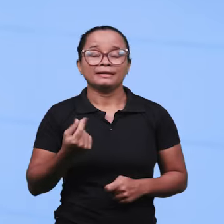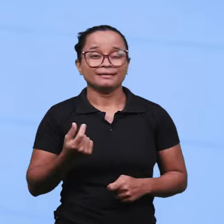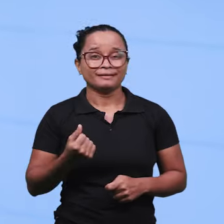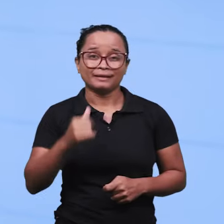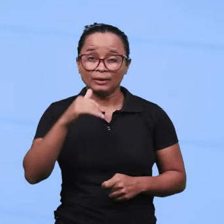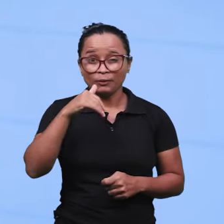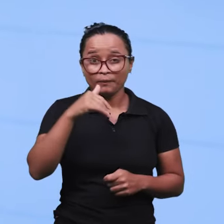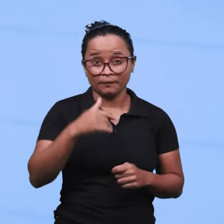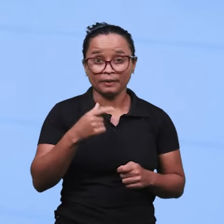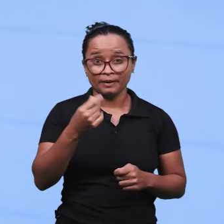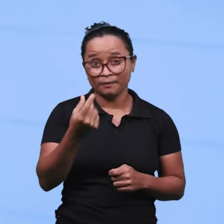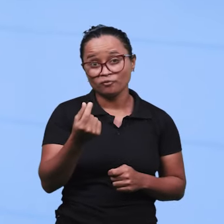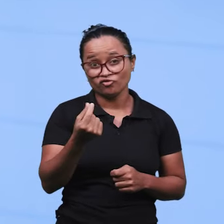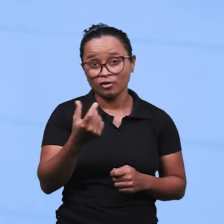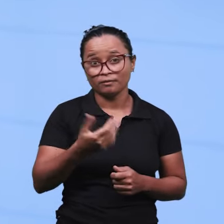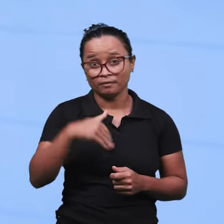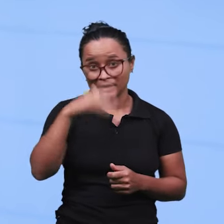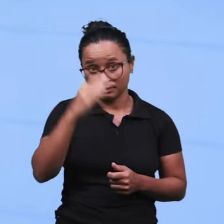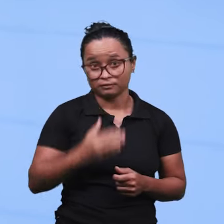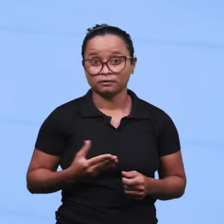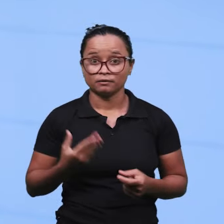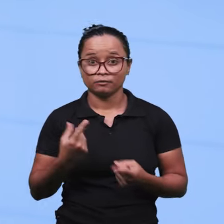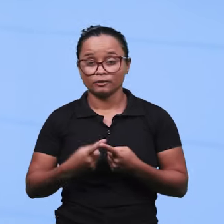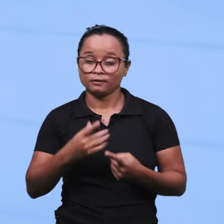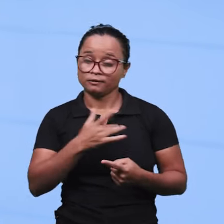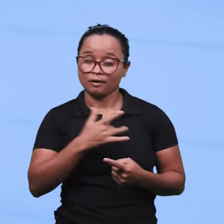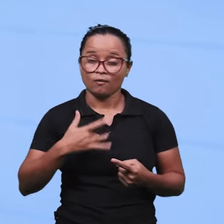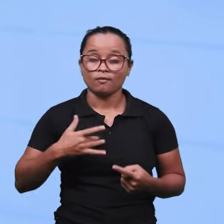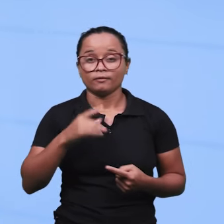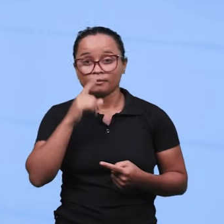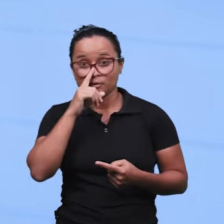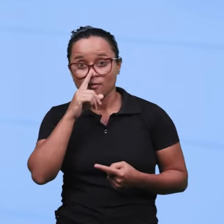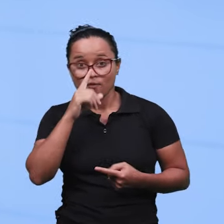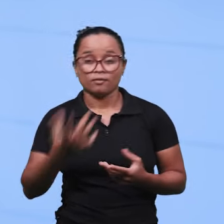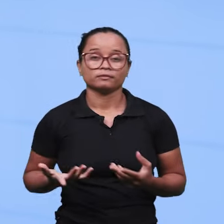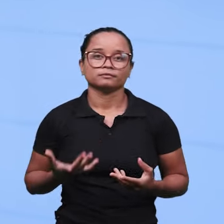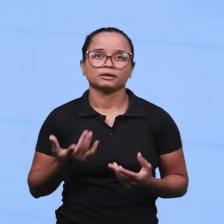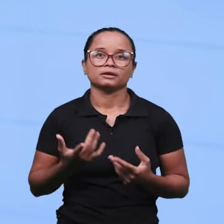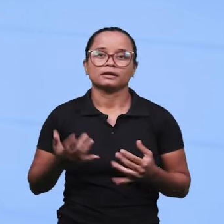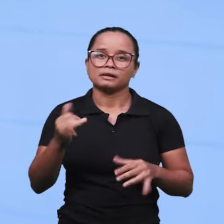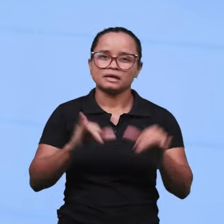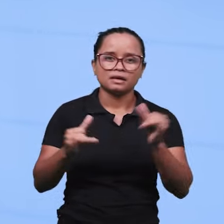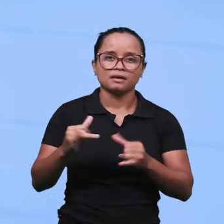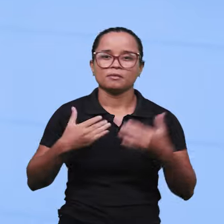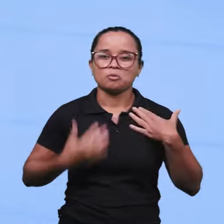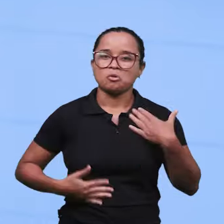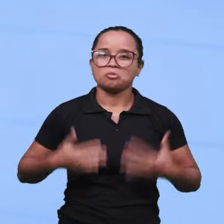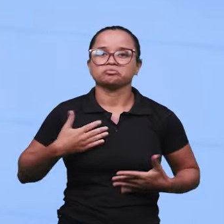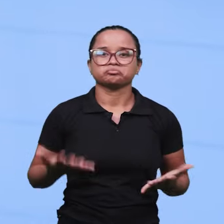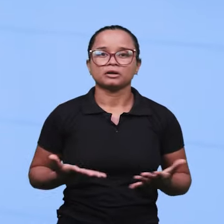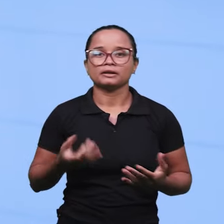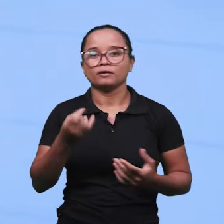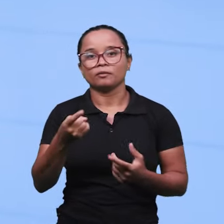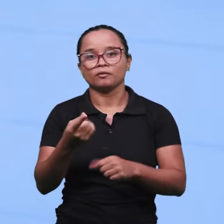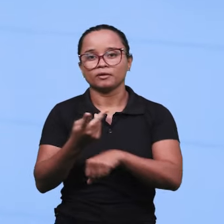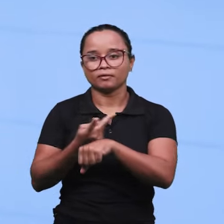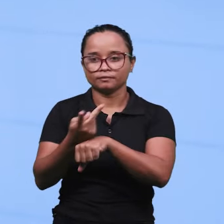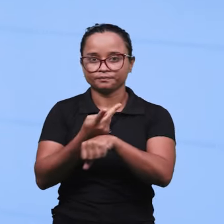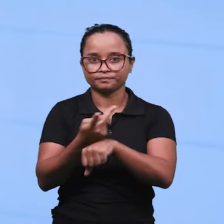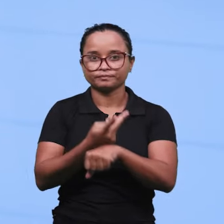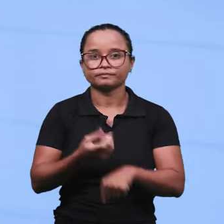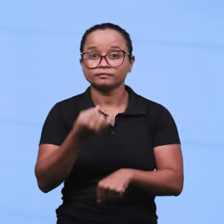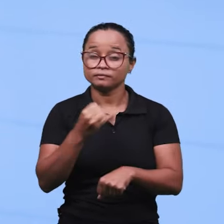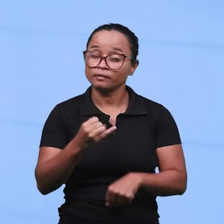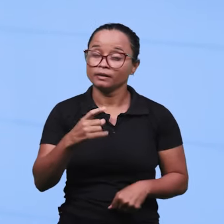você tem esse direito. Então, primeira coisa, como eu disse, procurar no acordo, procurar na convenção, se há essa previsão, né,